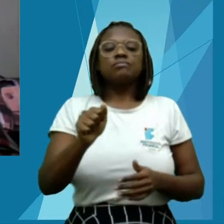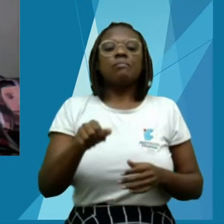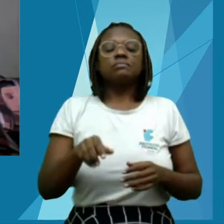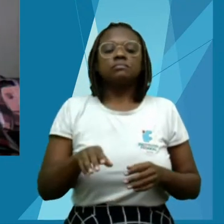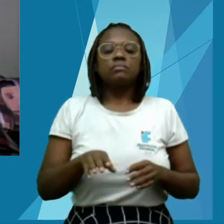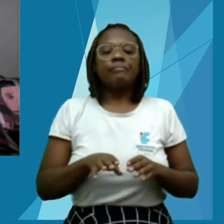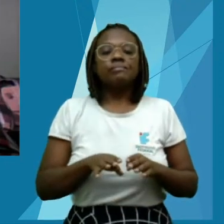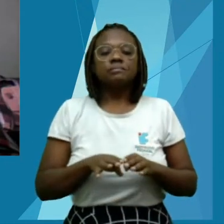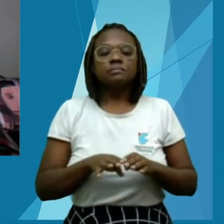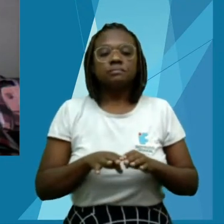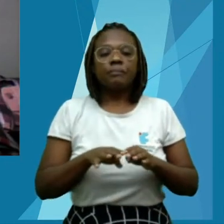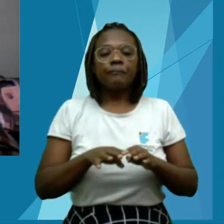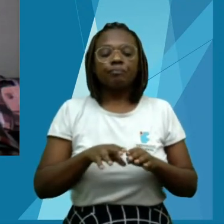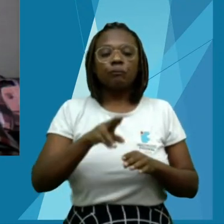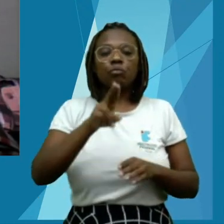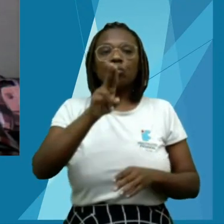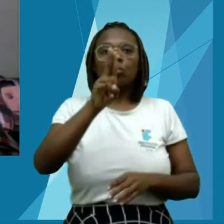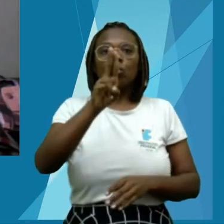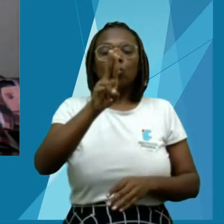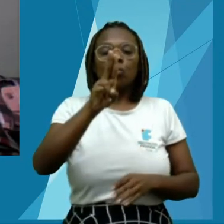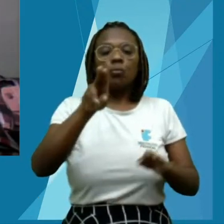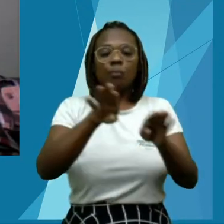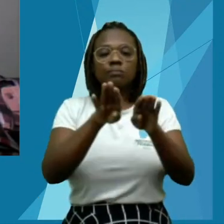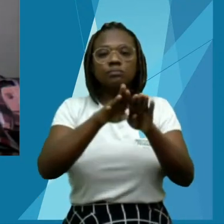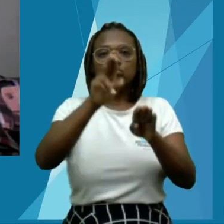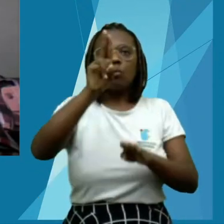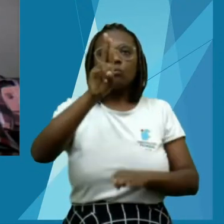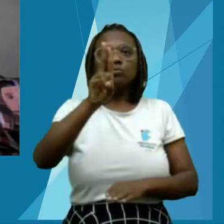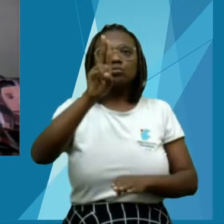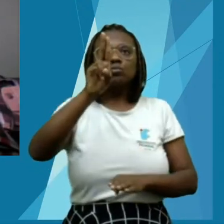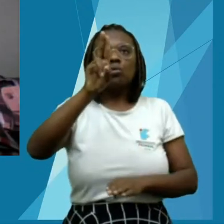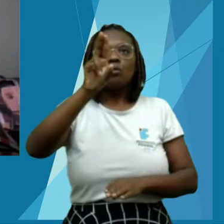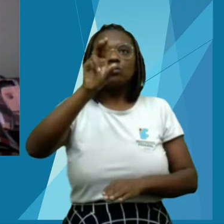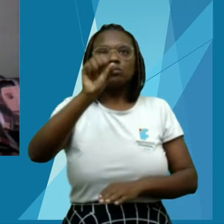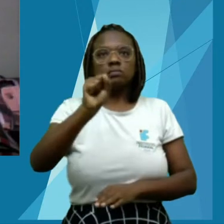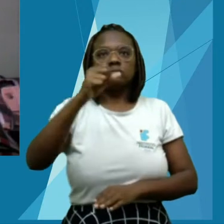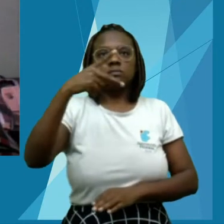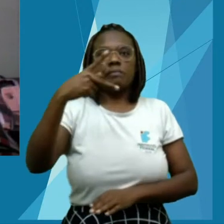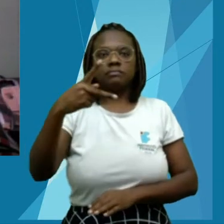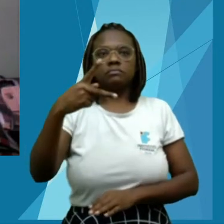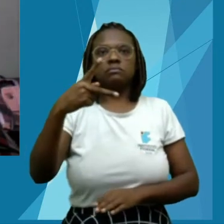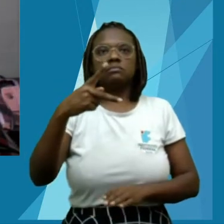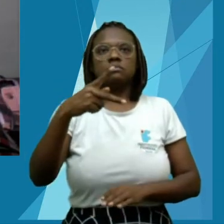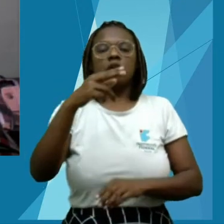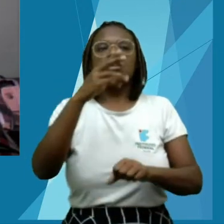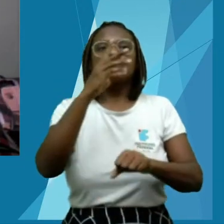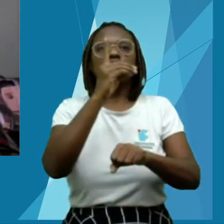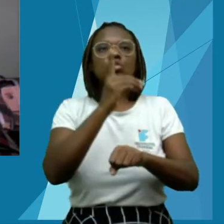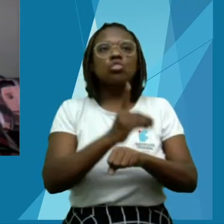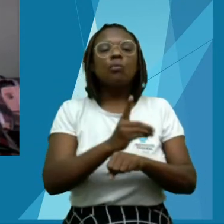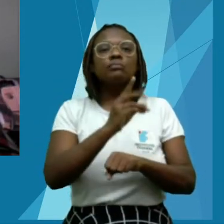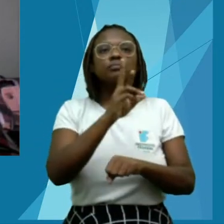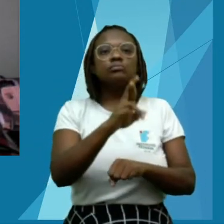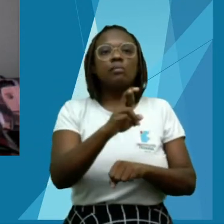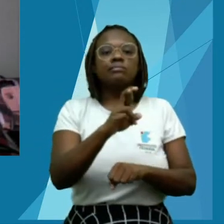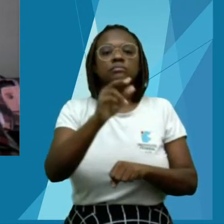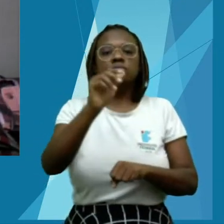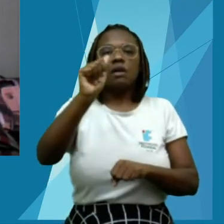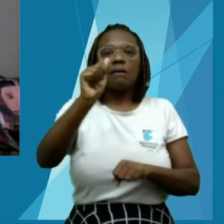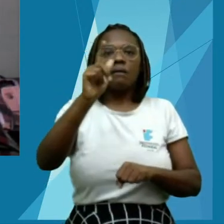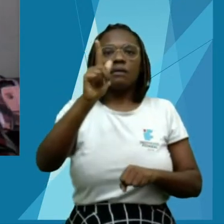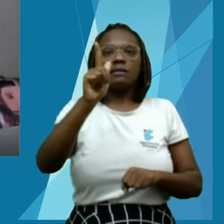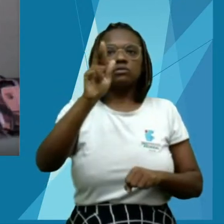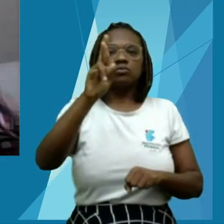Queiroz, USP, e doutor em agronomia com especialidade em proteção de plantas